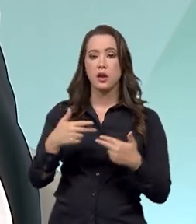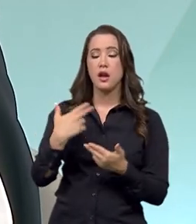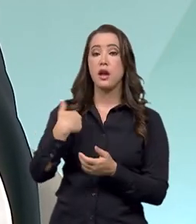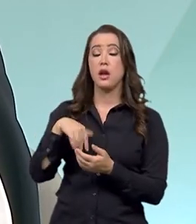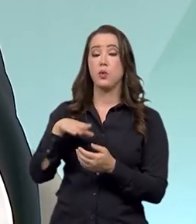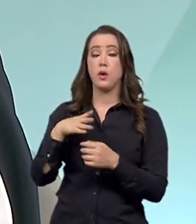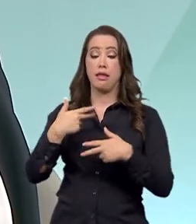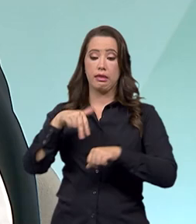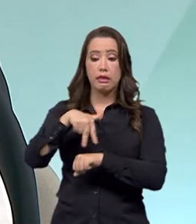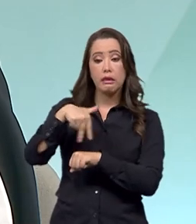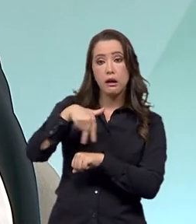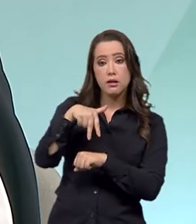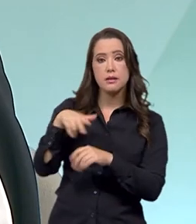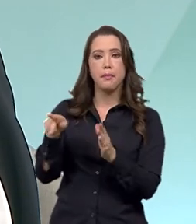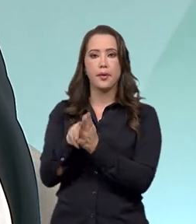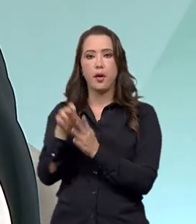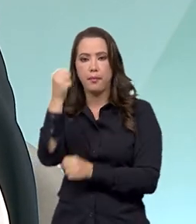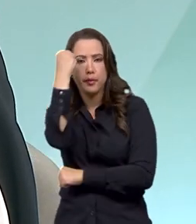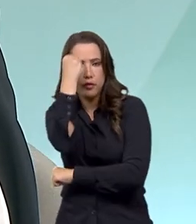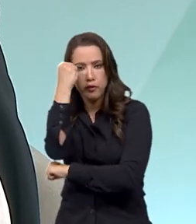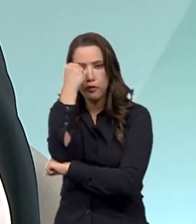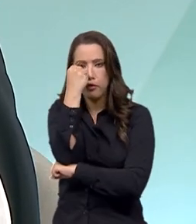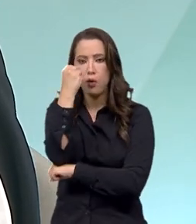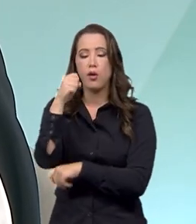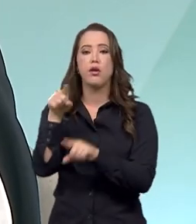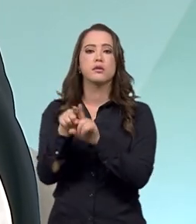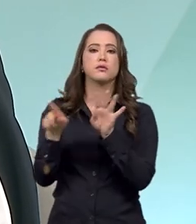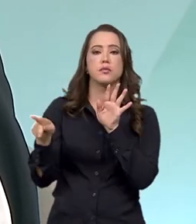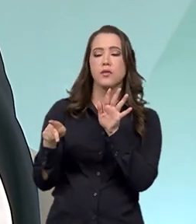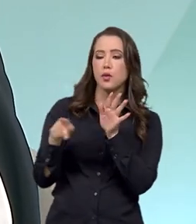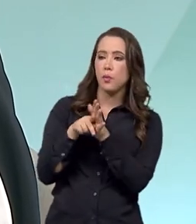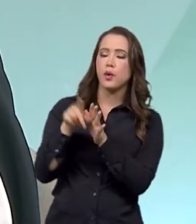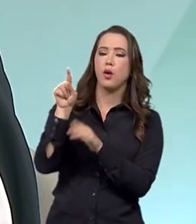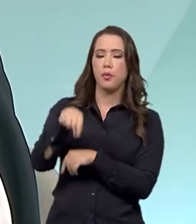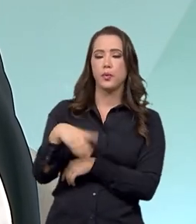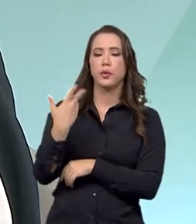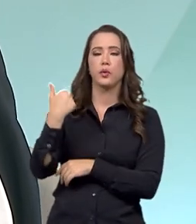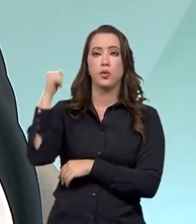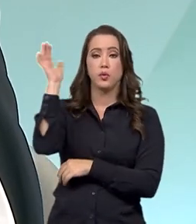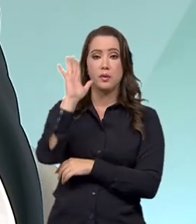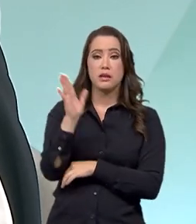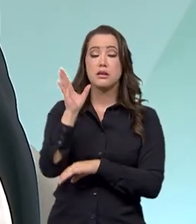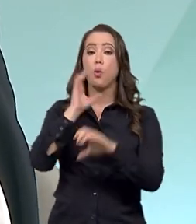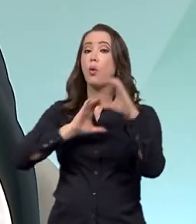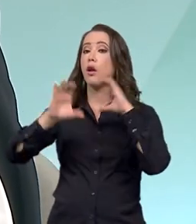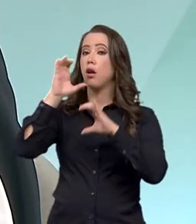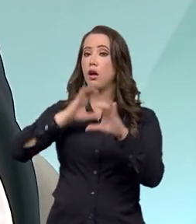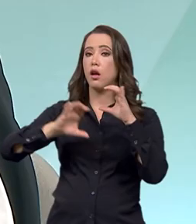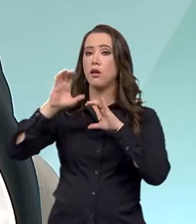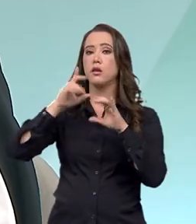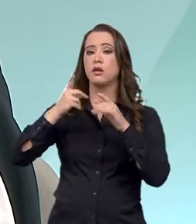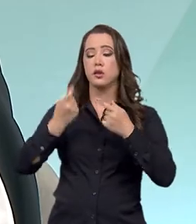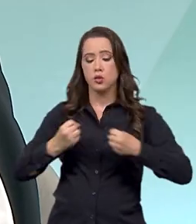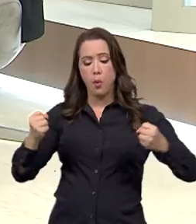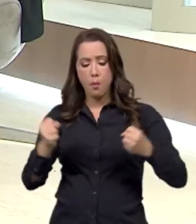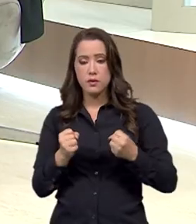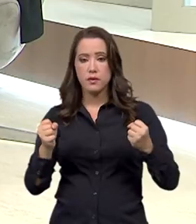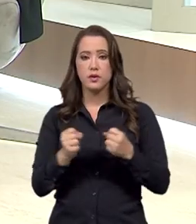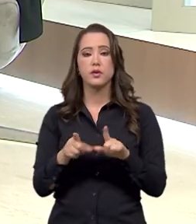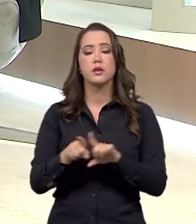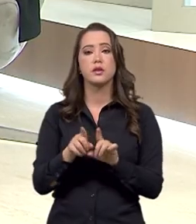forró como patrimônio cultural brasileiro. O repente, o banho de São João também,